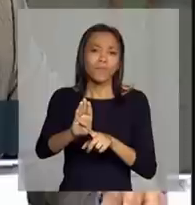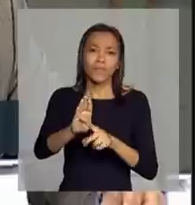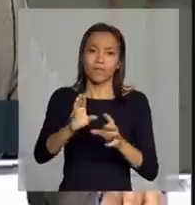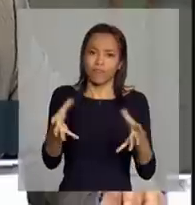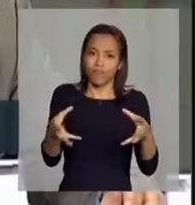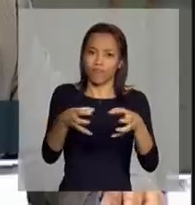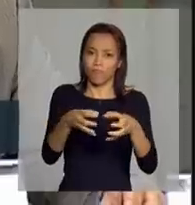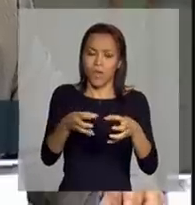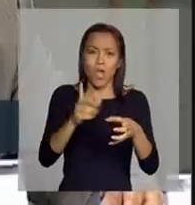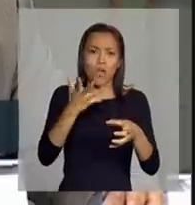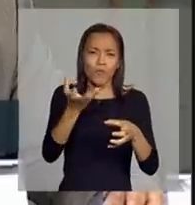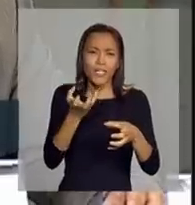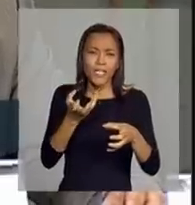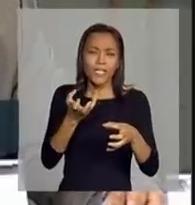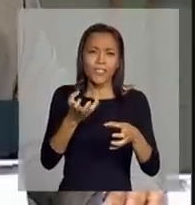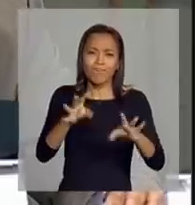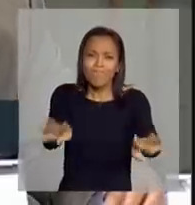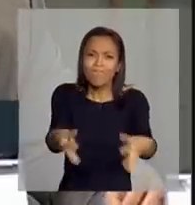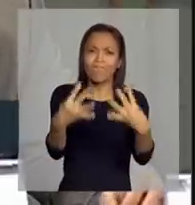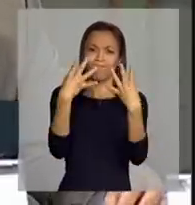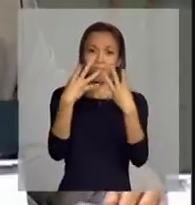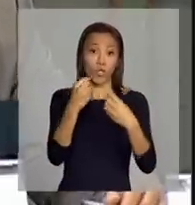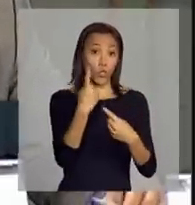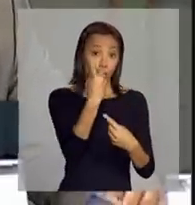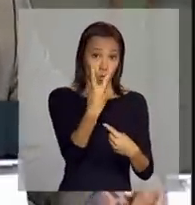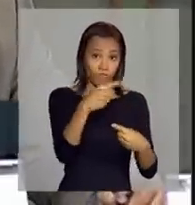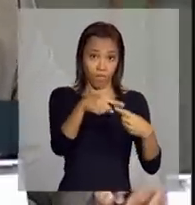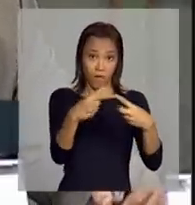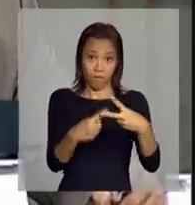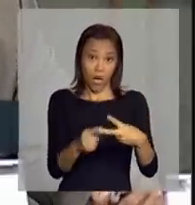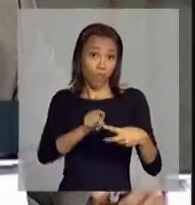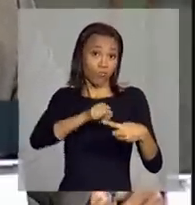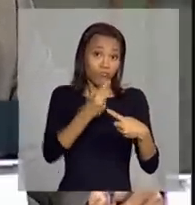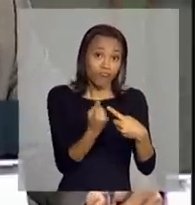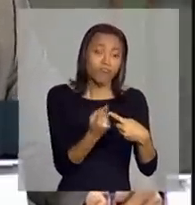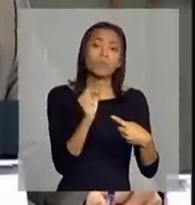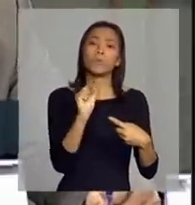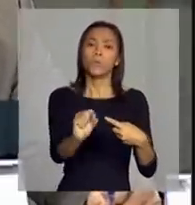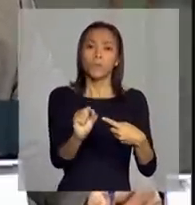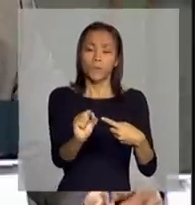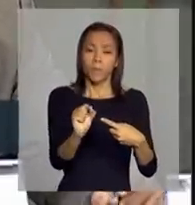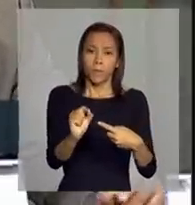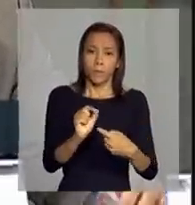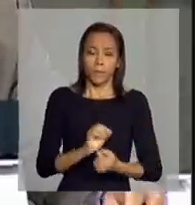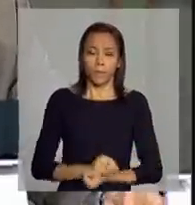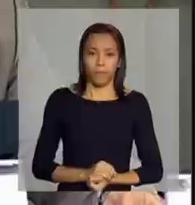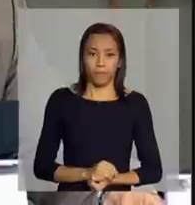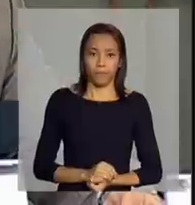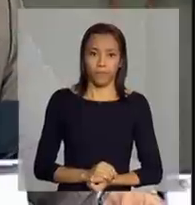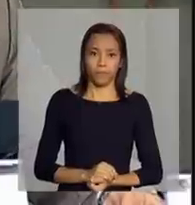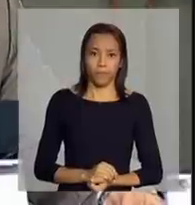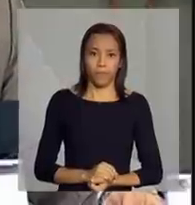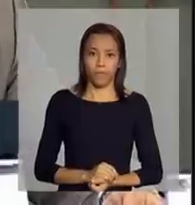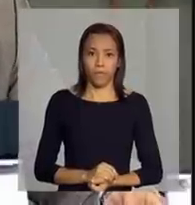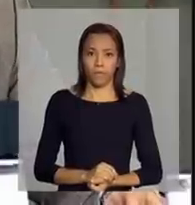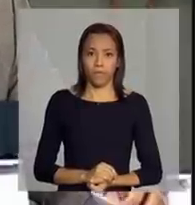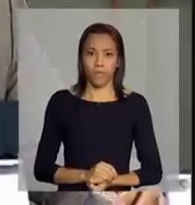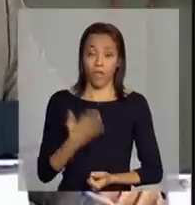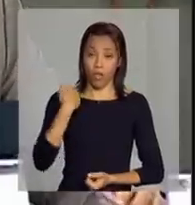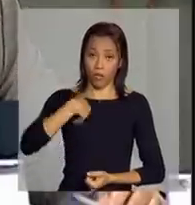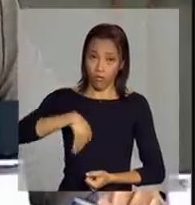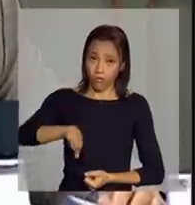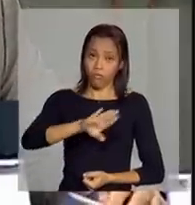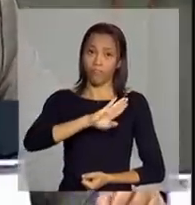moagem. Só queria chamar a atenção a dois pontos. Um, que é a questão nós